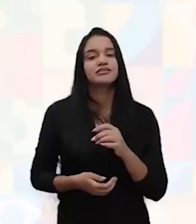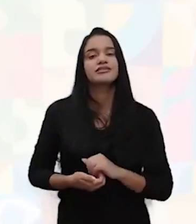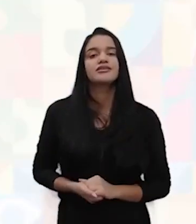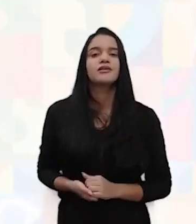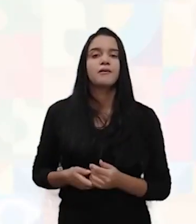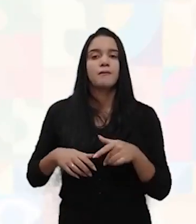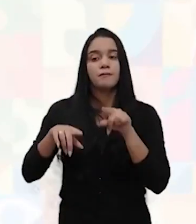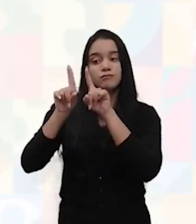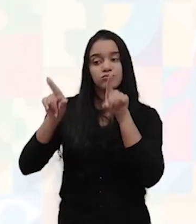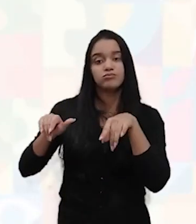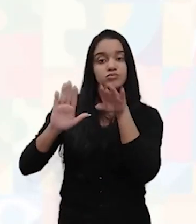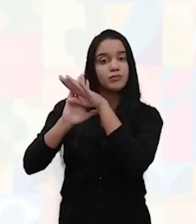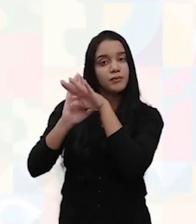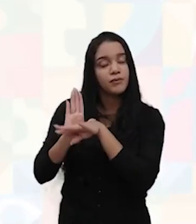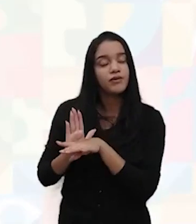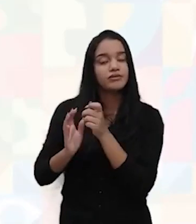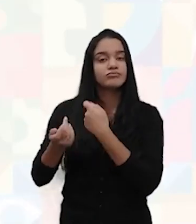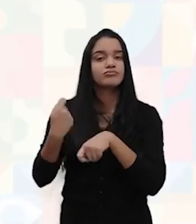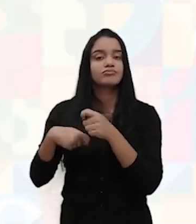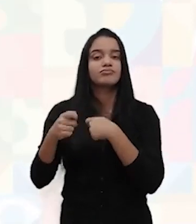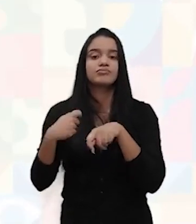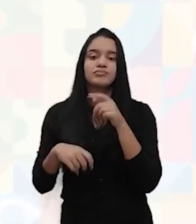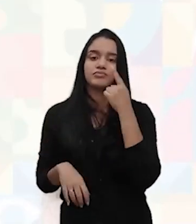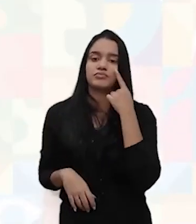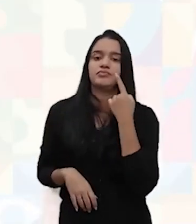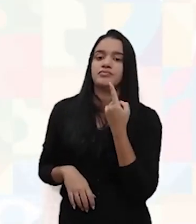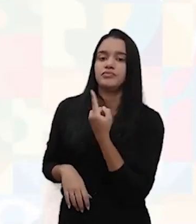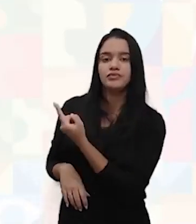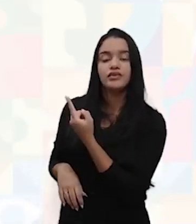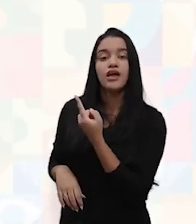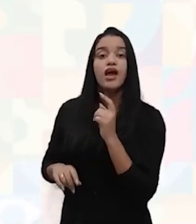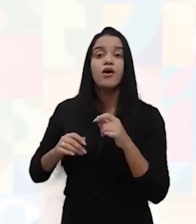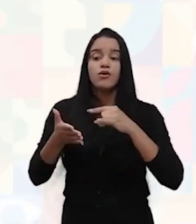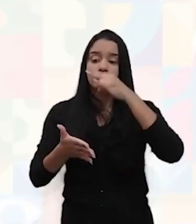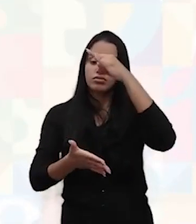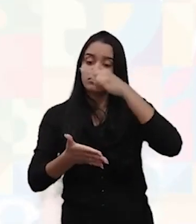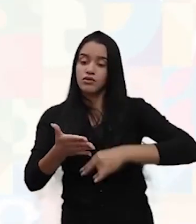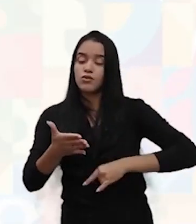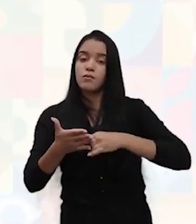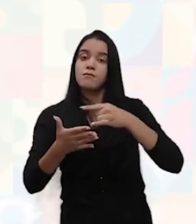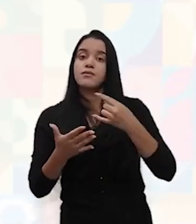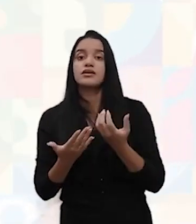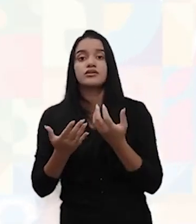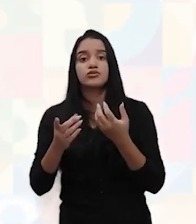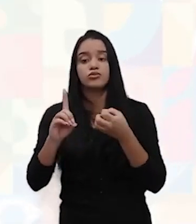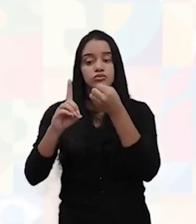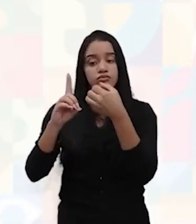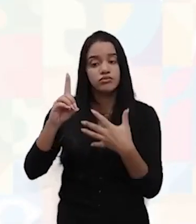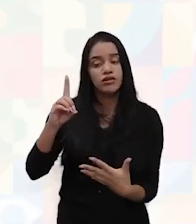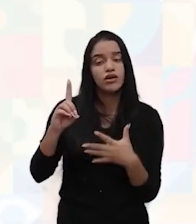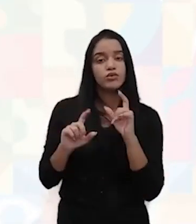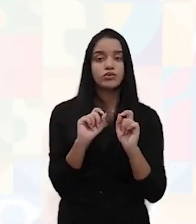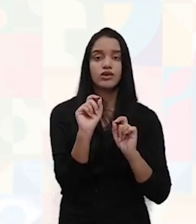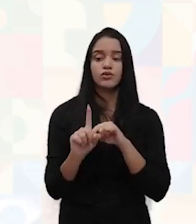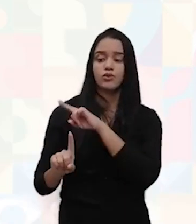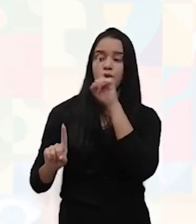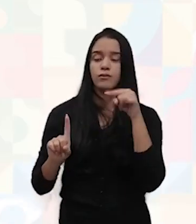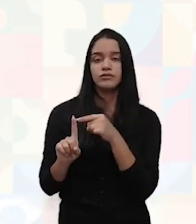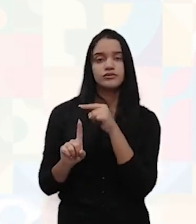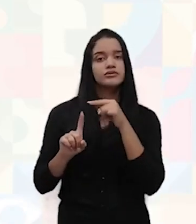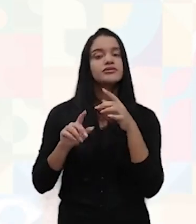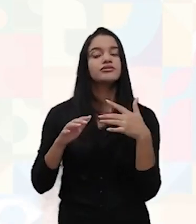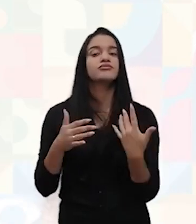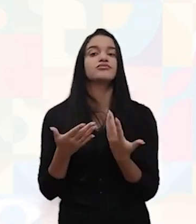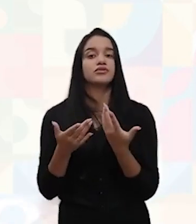negócios. Segundo a definição de Sebrae, é um documento que descreve por escrito os objetivos de negócio